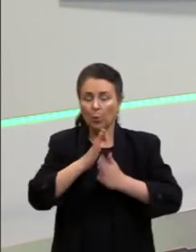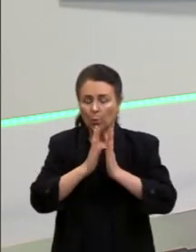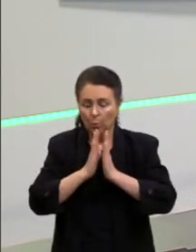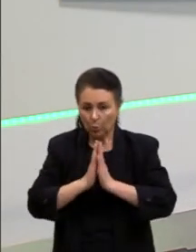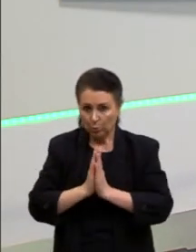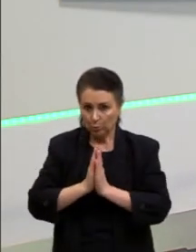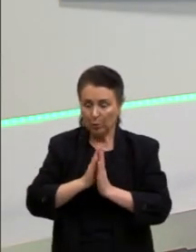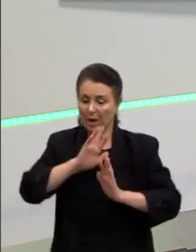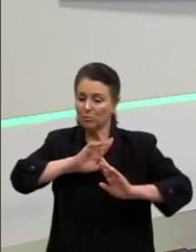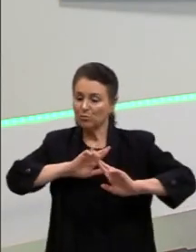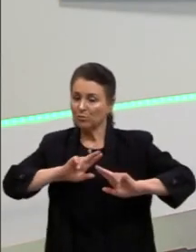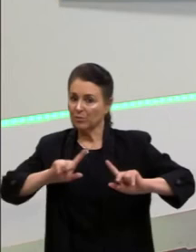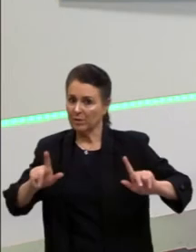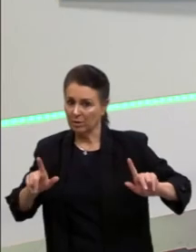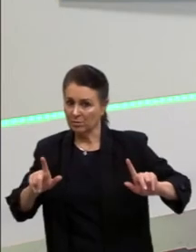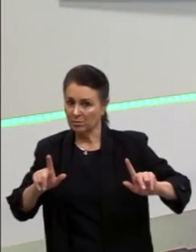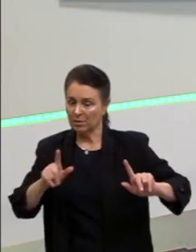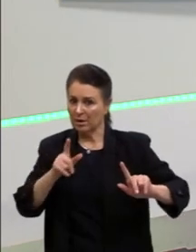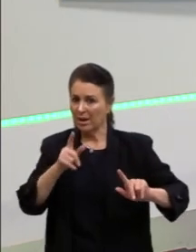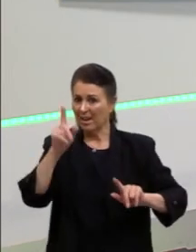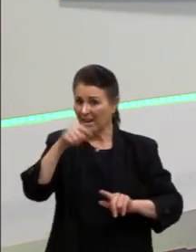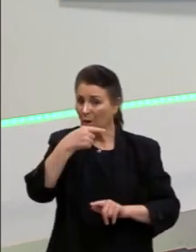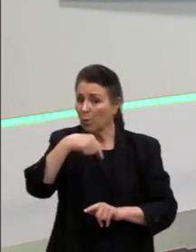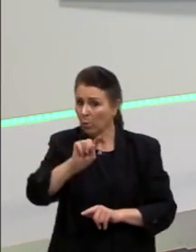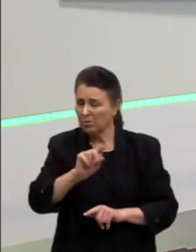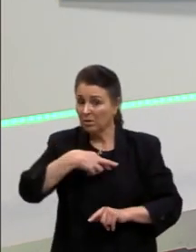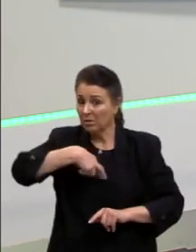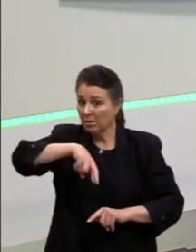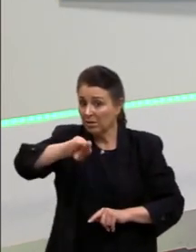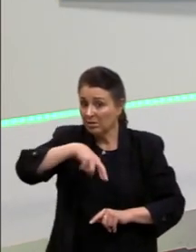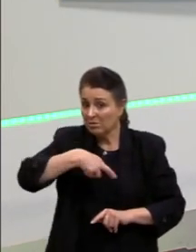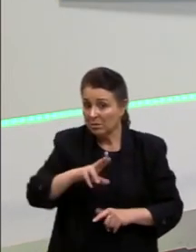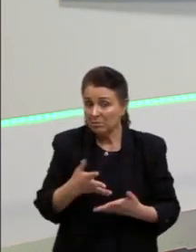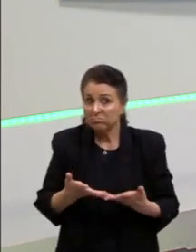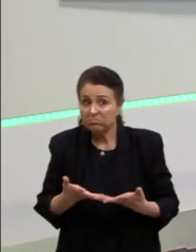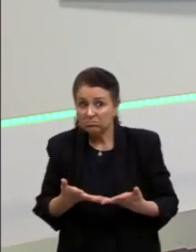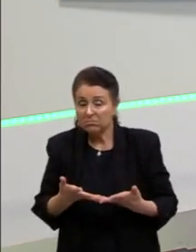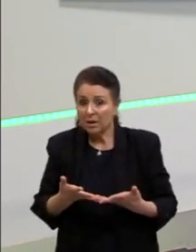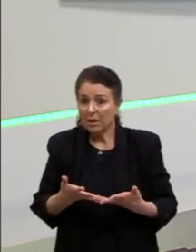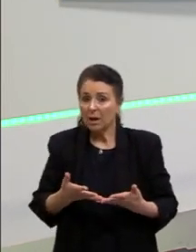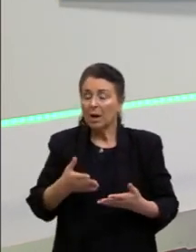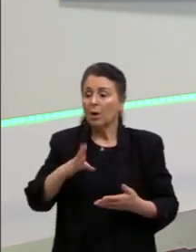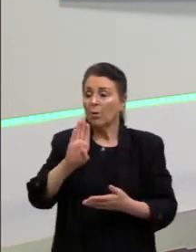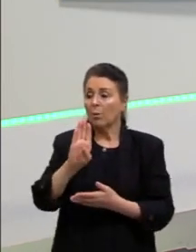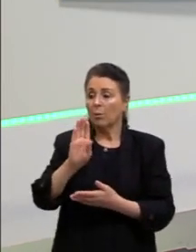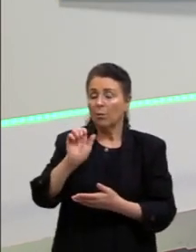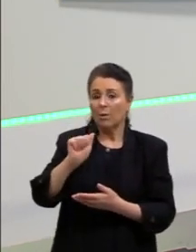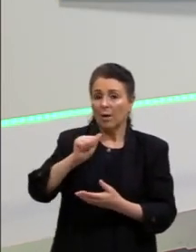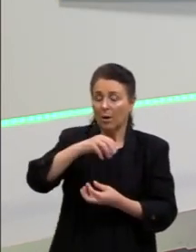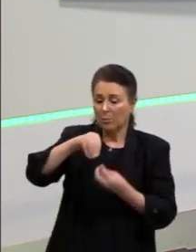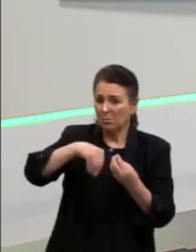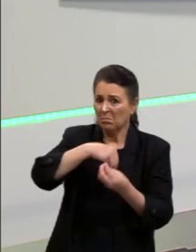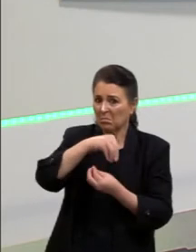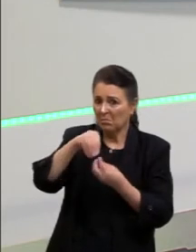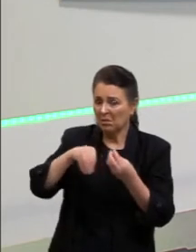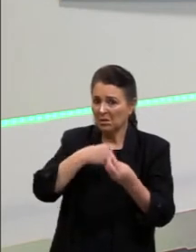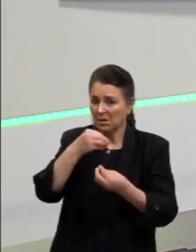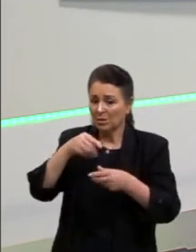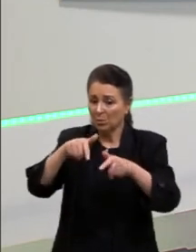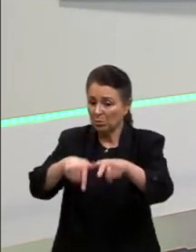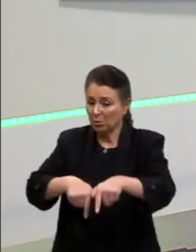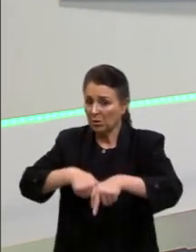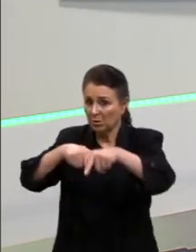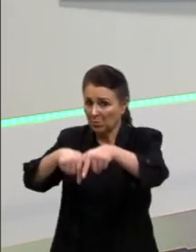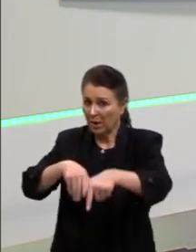a ponto de ser uma outra religião e tem outras pessoas que dizem que o Batuque seria uma variação do Candomblé. Então,